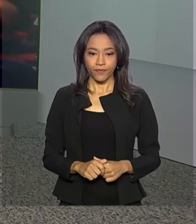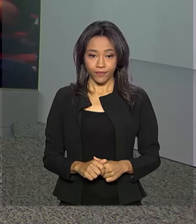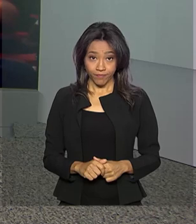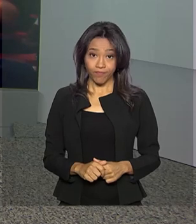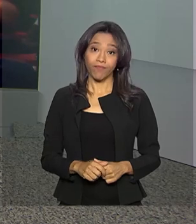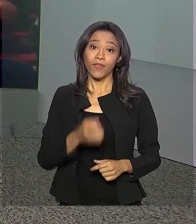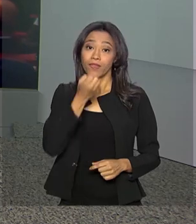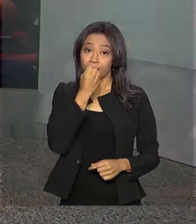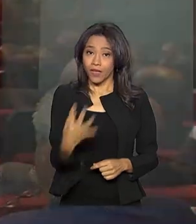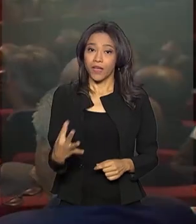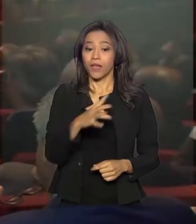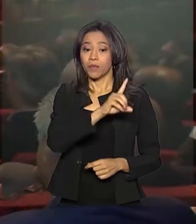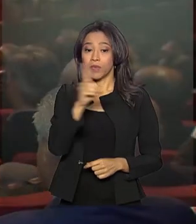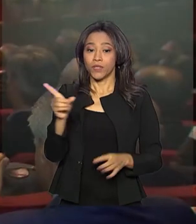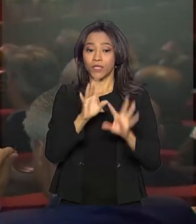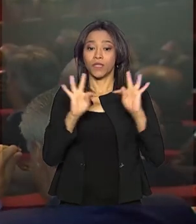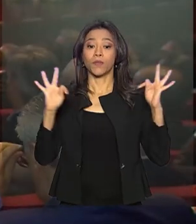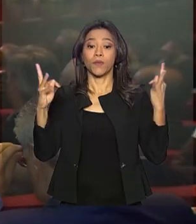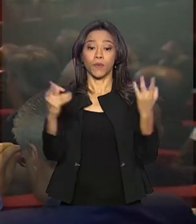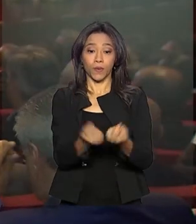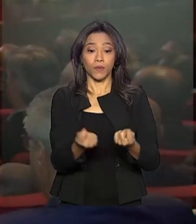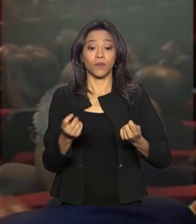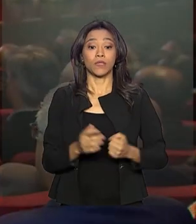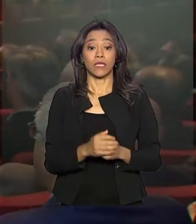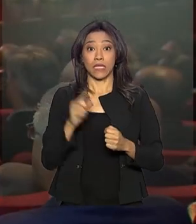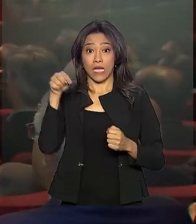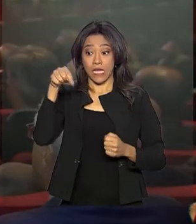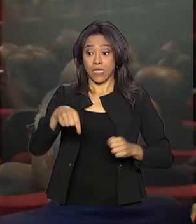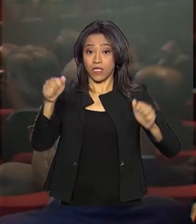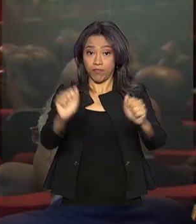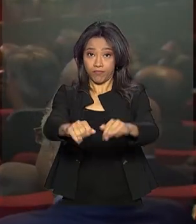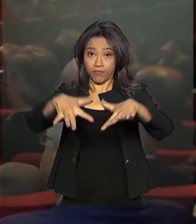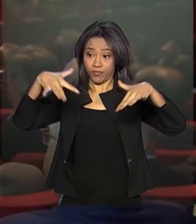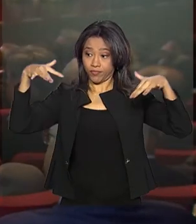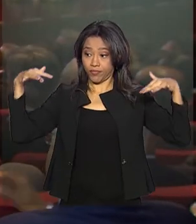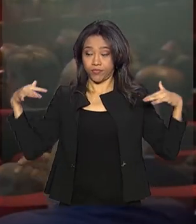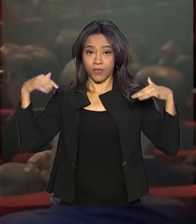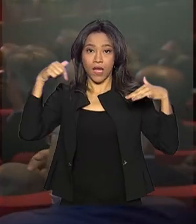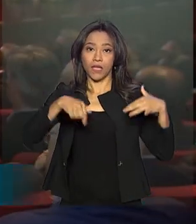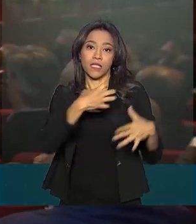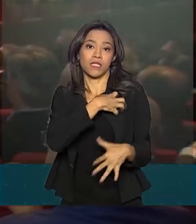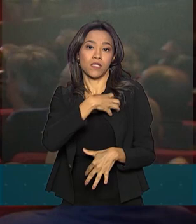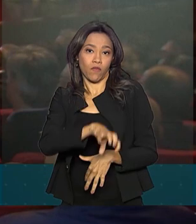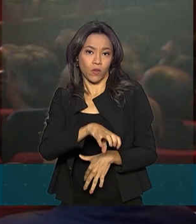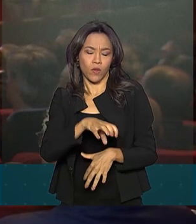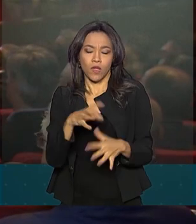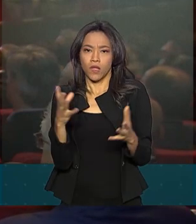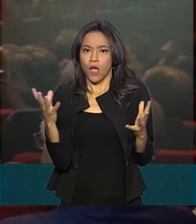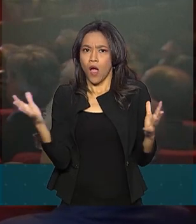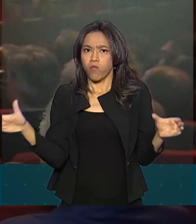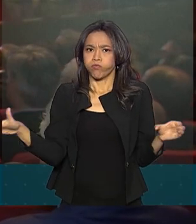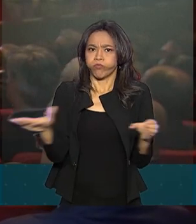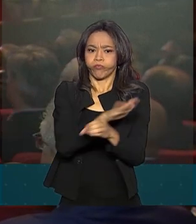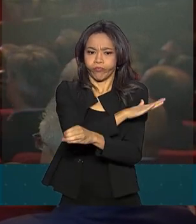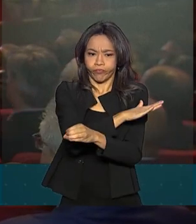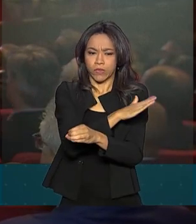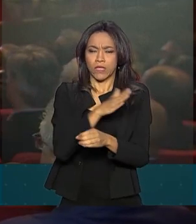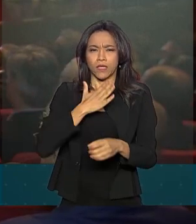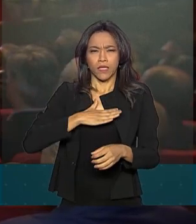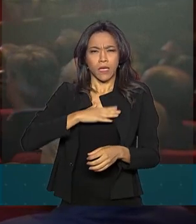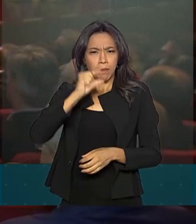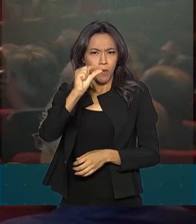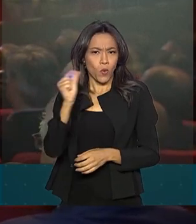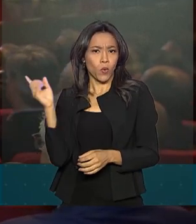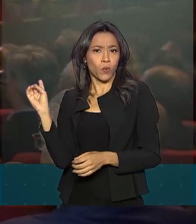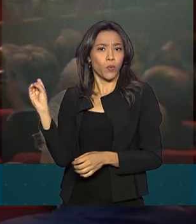Bom dia, Renata. Bom dia a todos. E o auditório da Fê Comércio aqui em Salvador já está lotado. Daqui a pouquinho chega o vice